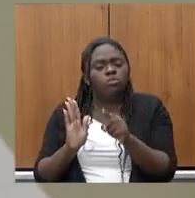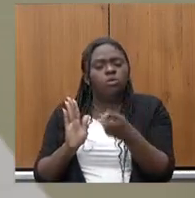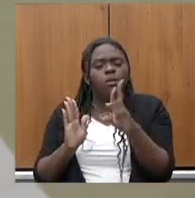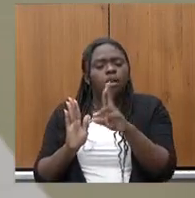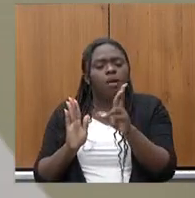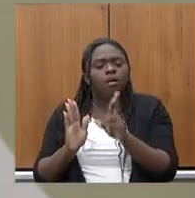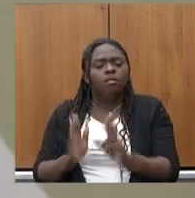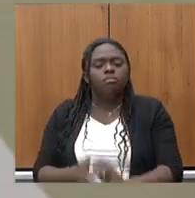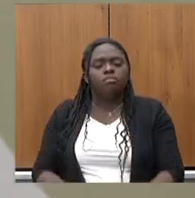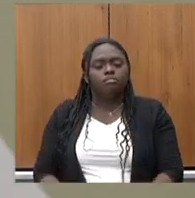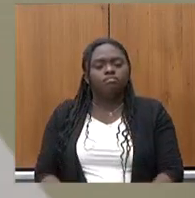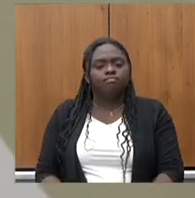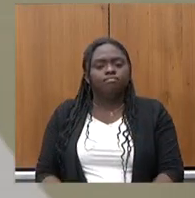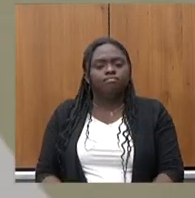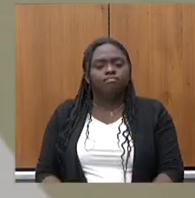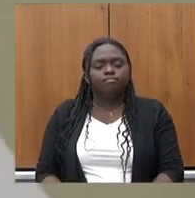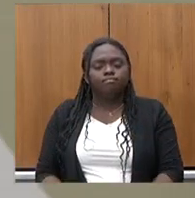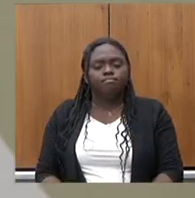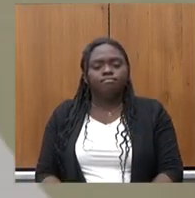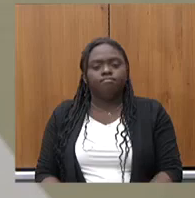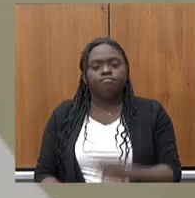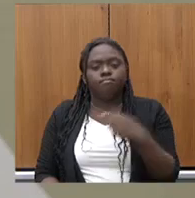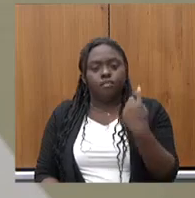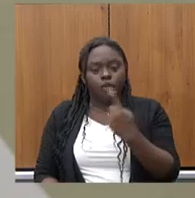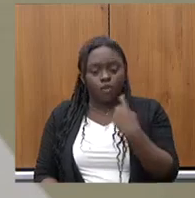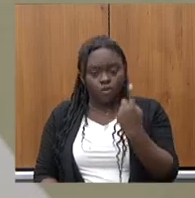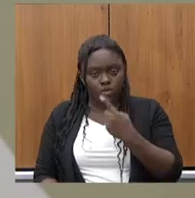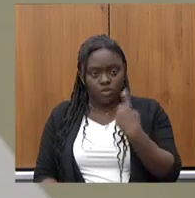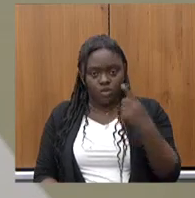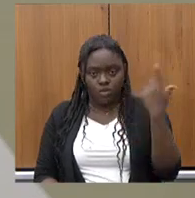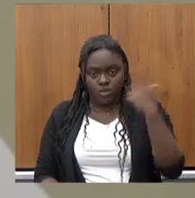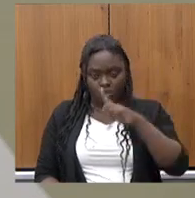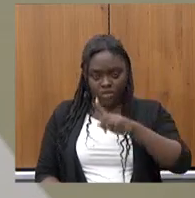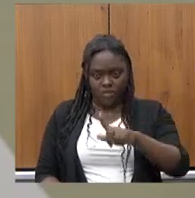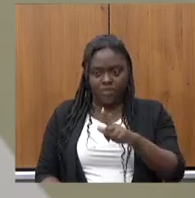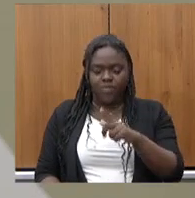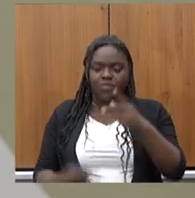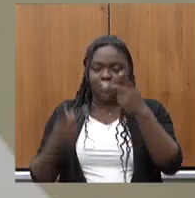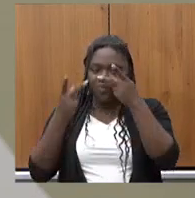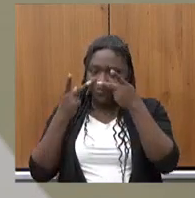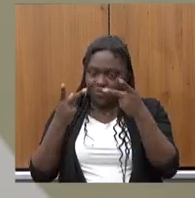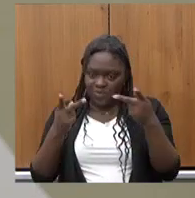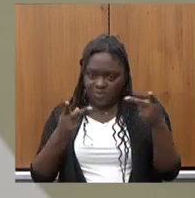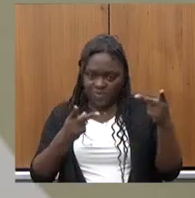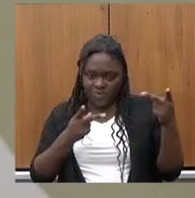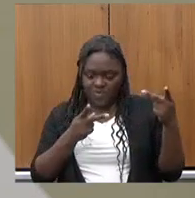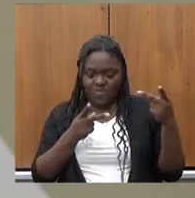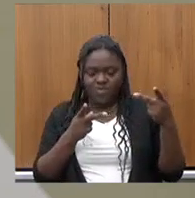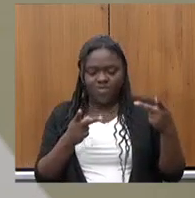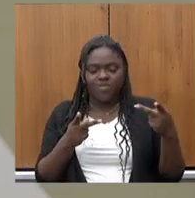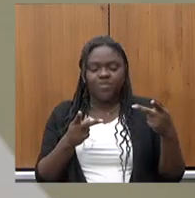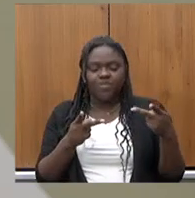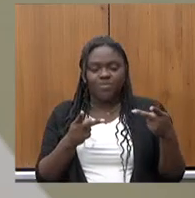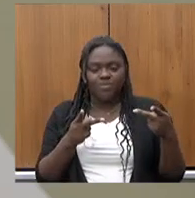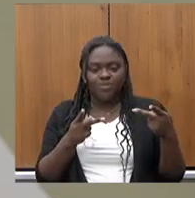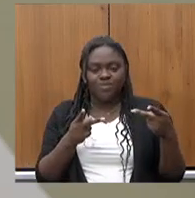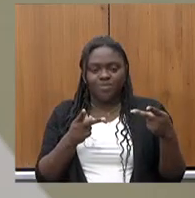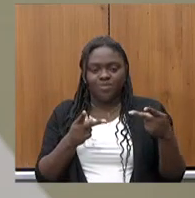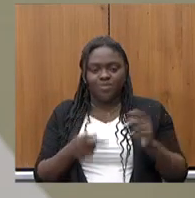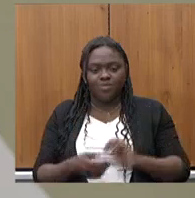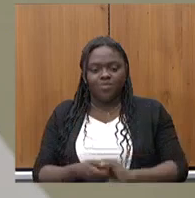valores iniciais. E nós conseguimos, nessa visita no BID, em Washington,